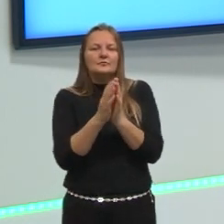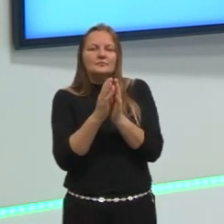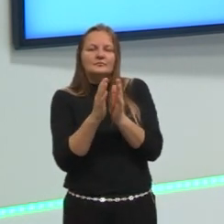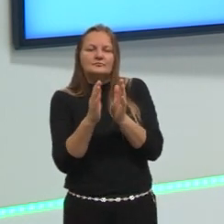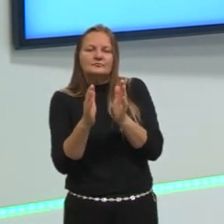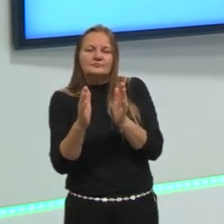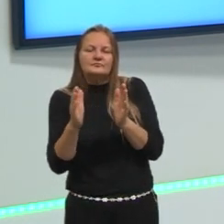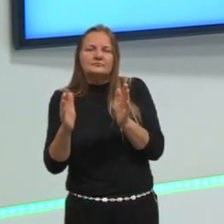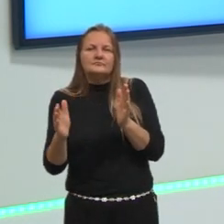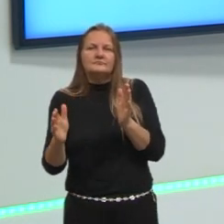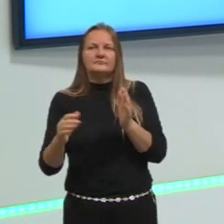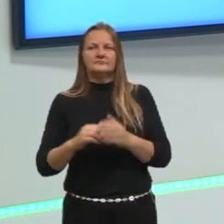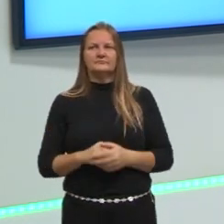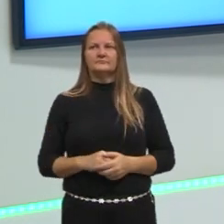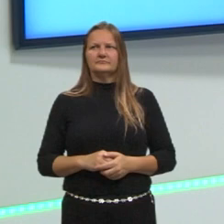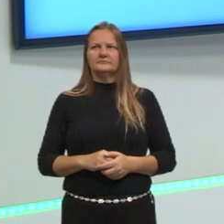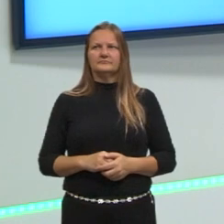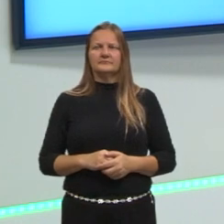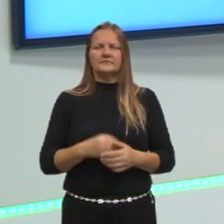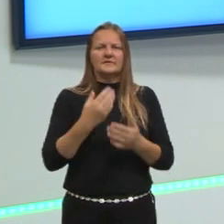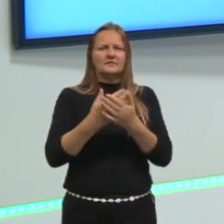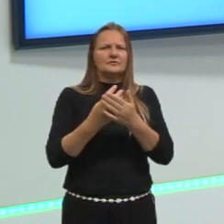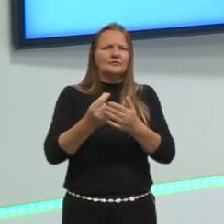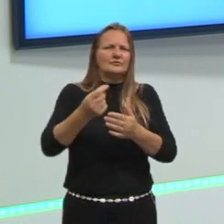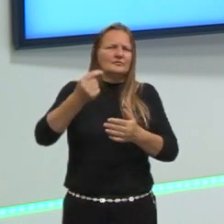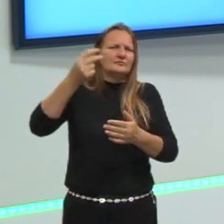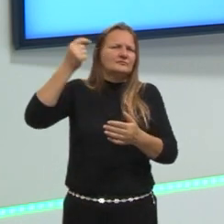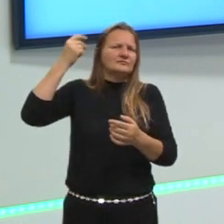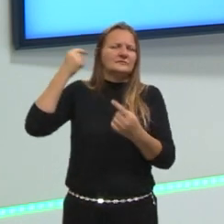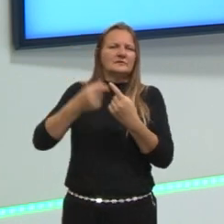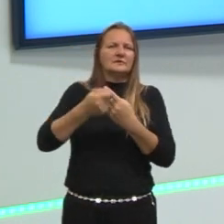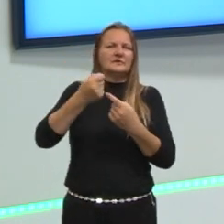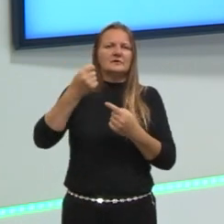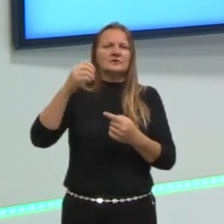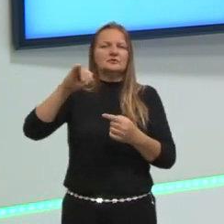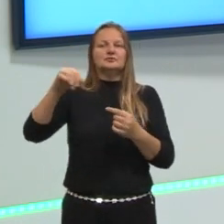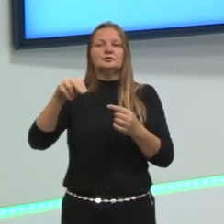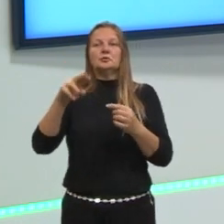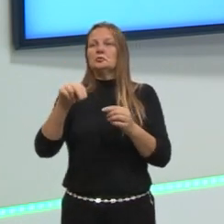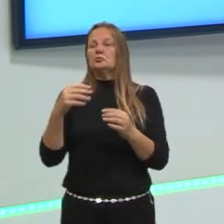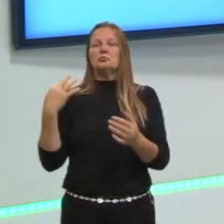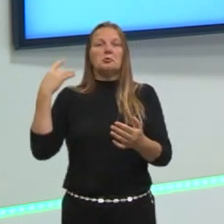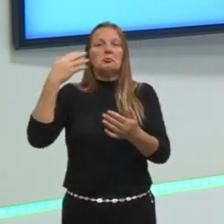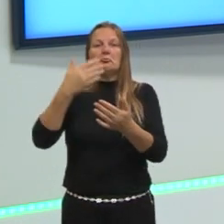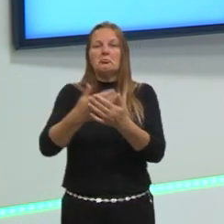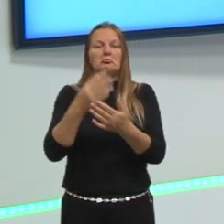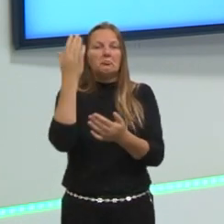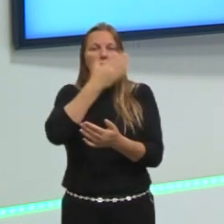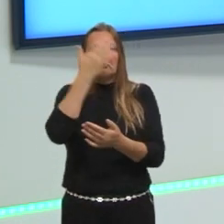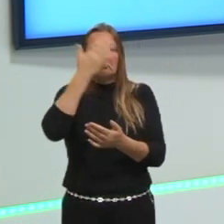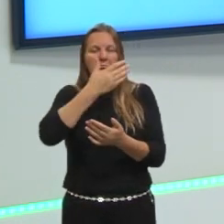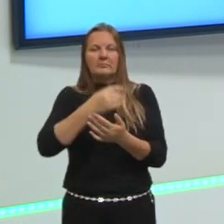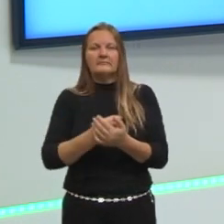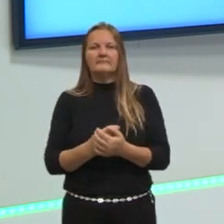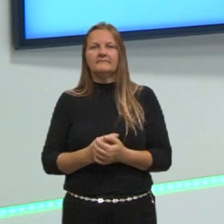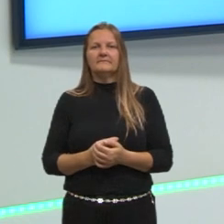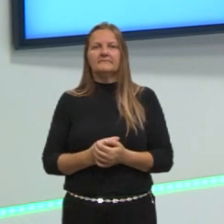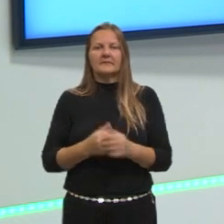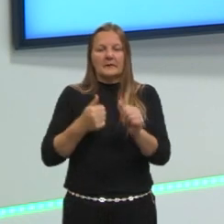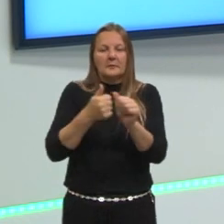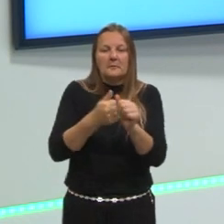dia é um pouquinho. Tu estudou lá no mês de junho, e depois do mês de junho, tu nunca mais viu. Tu foi ver